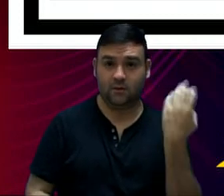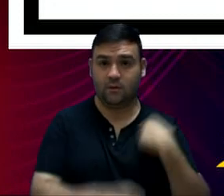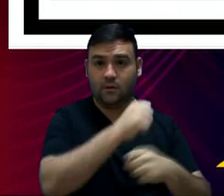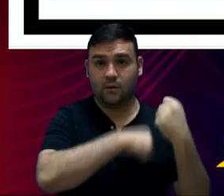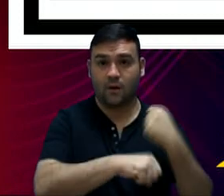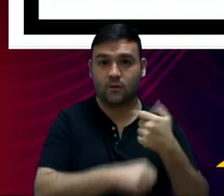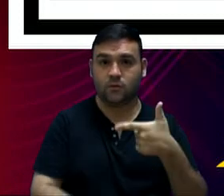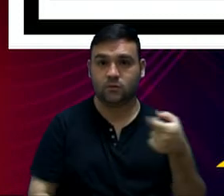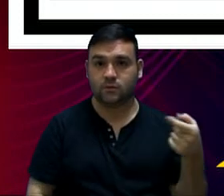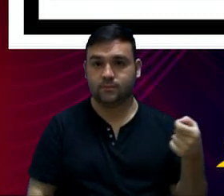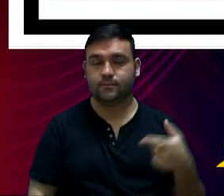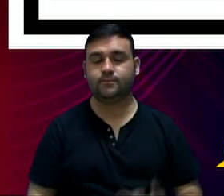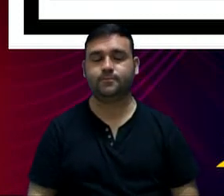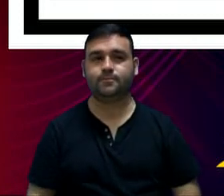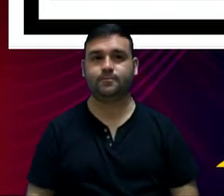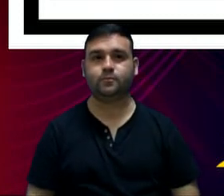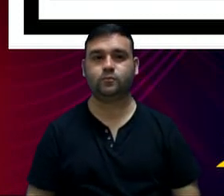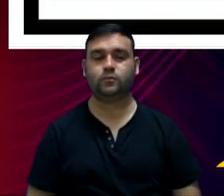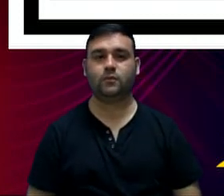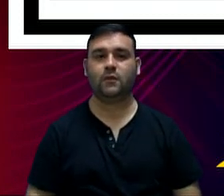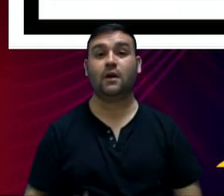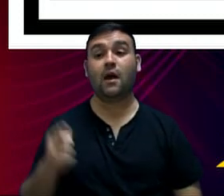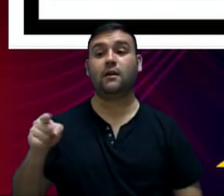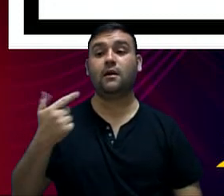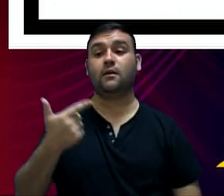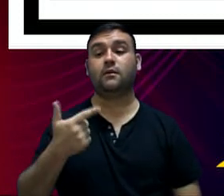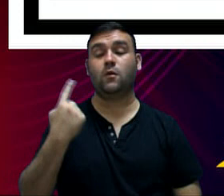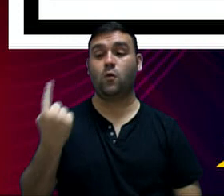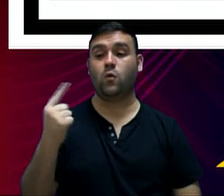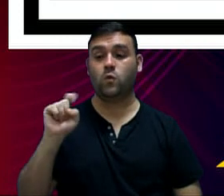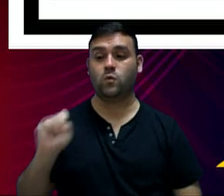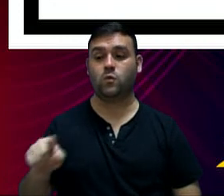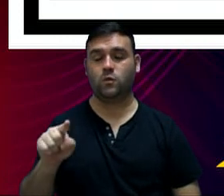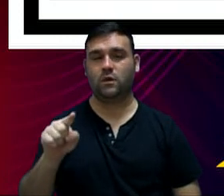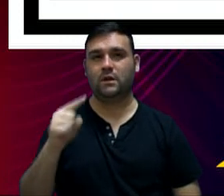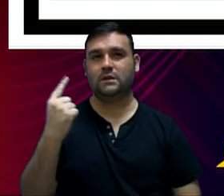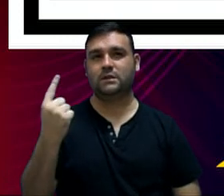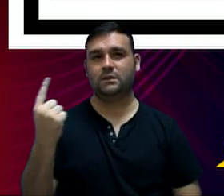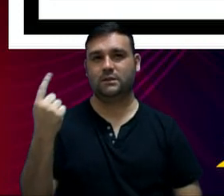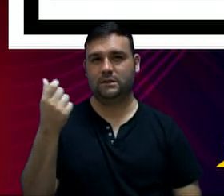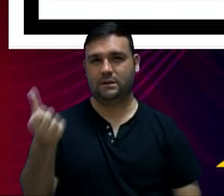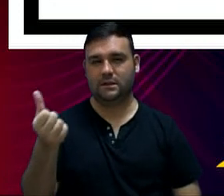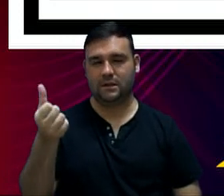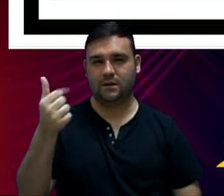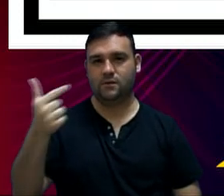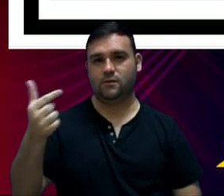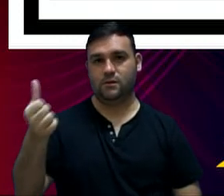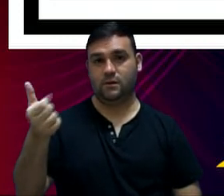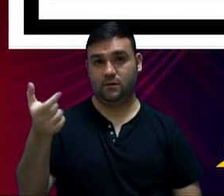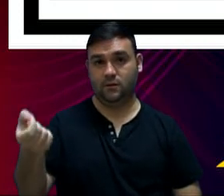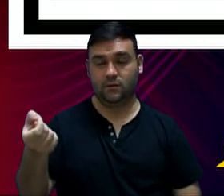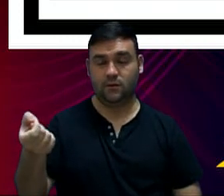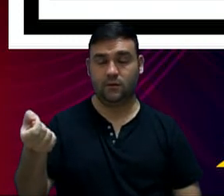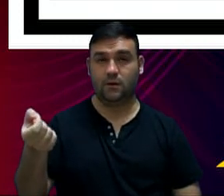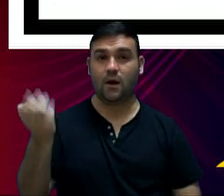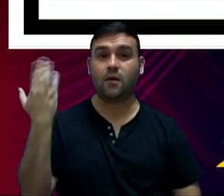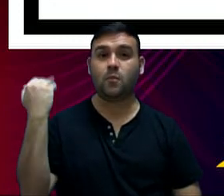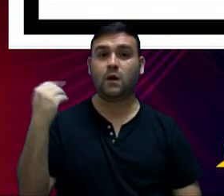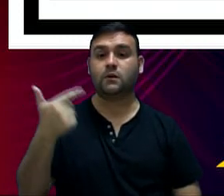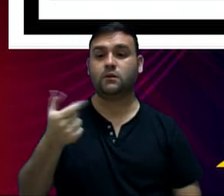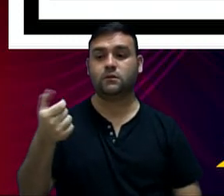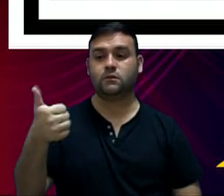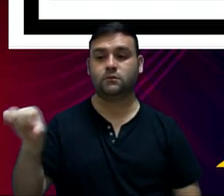2020 contra R$ 1,116,260 em